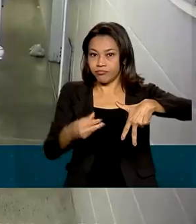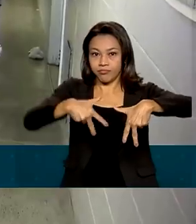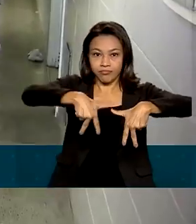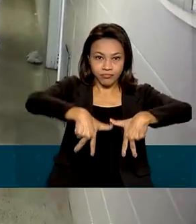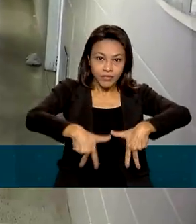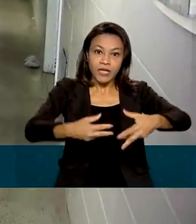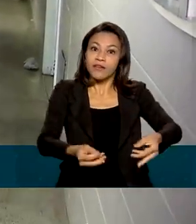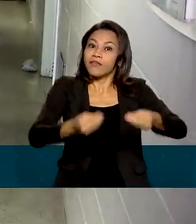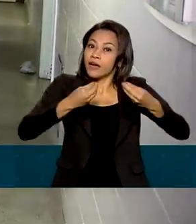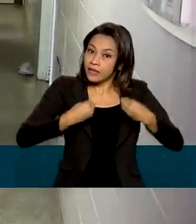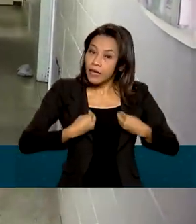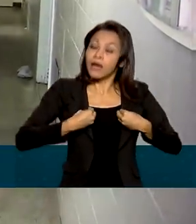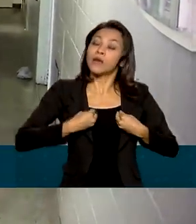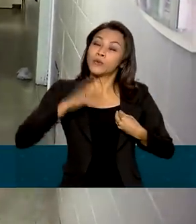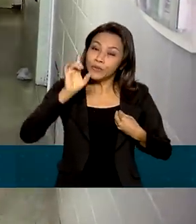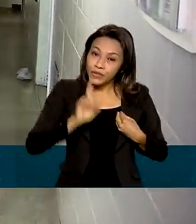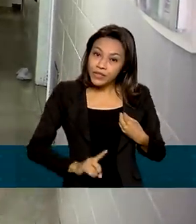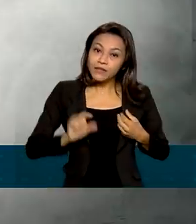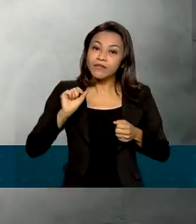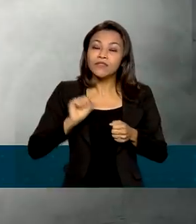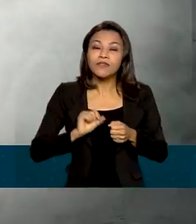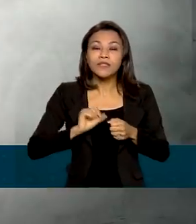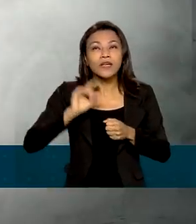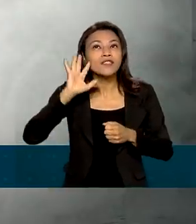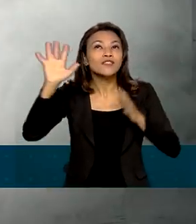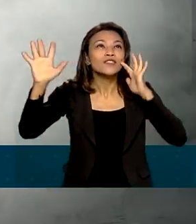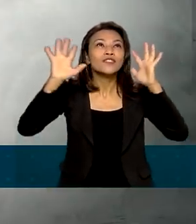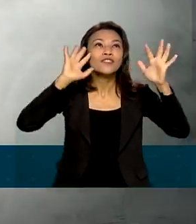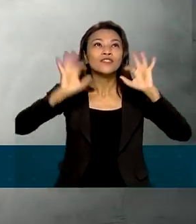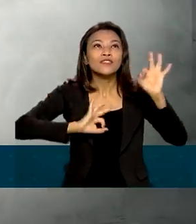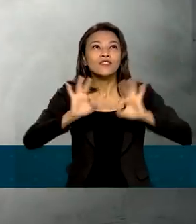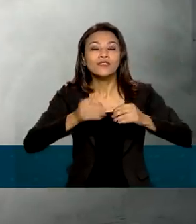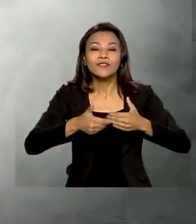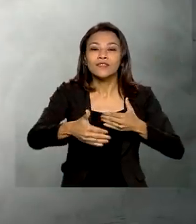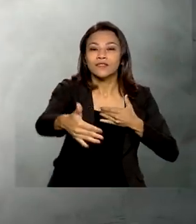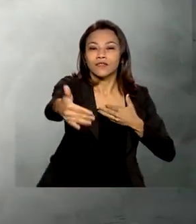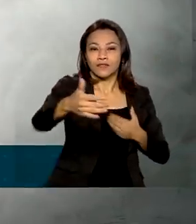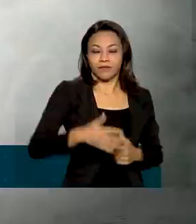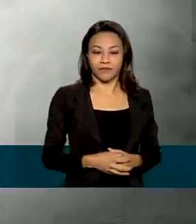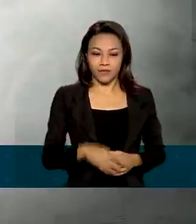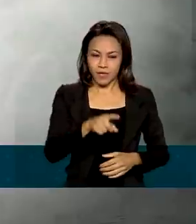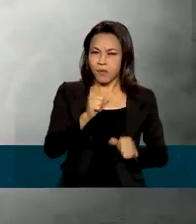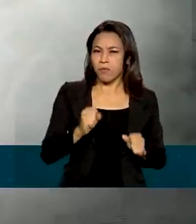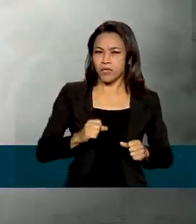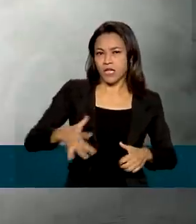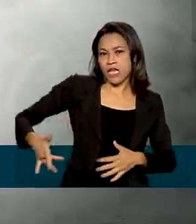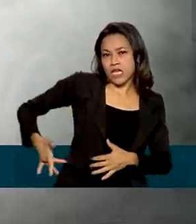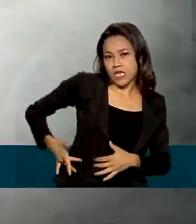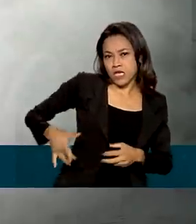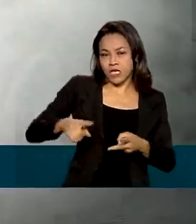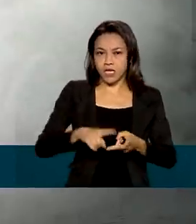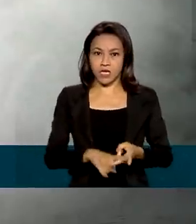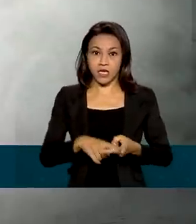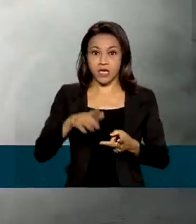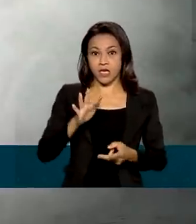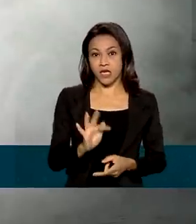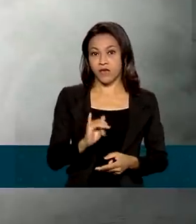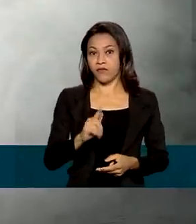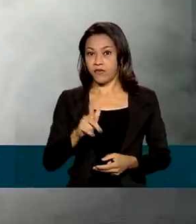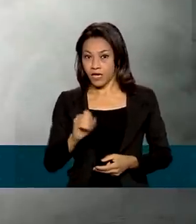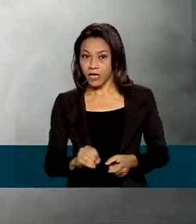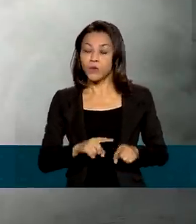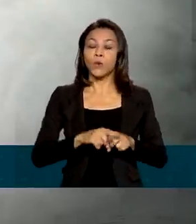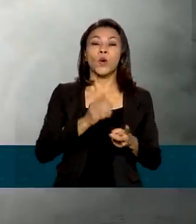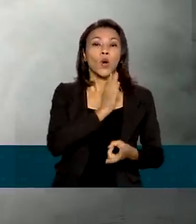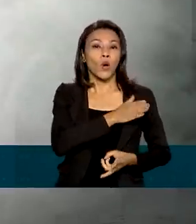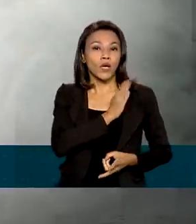volta o direito de fazer planos. A doação pode ser de órgãos sólidos, como rim, fígado, coração, pulmão,